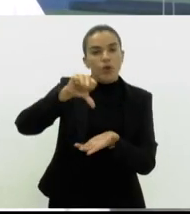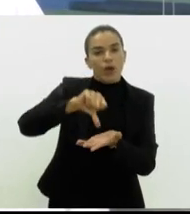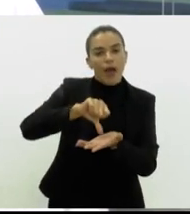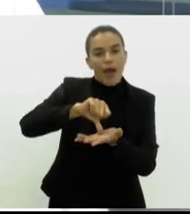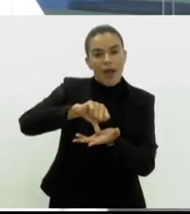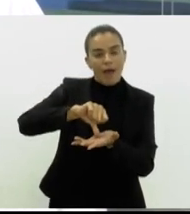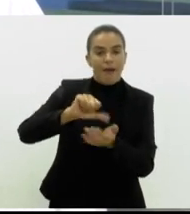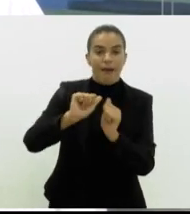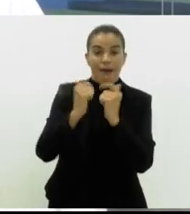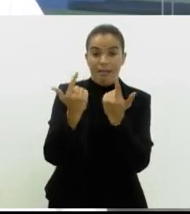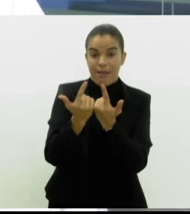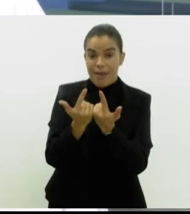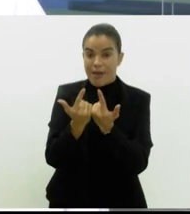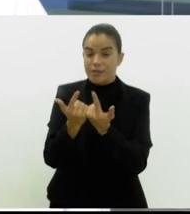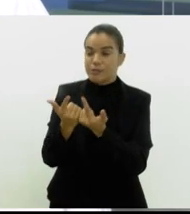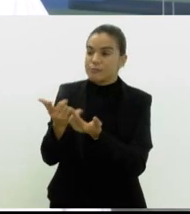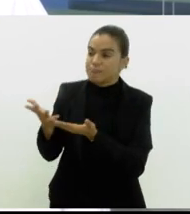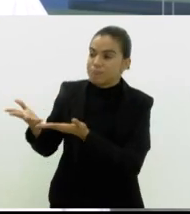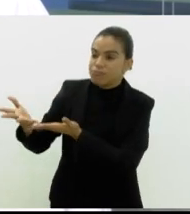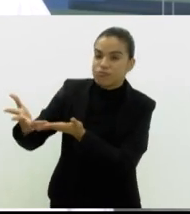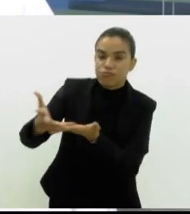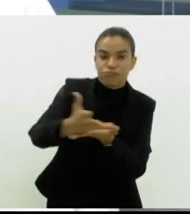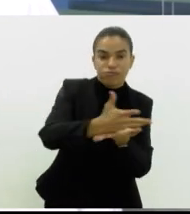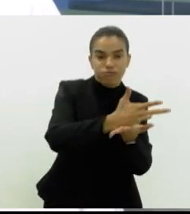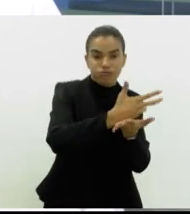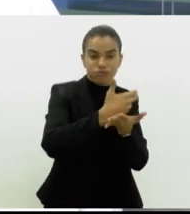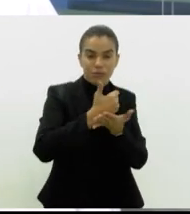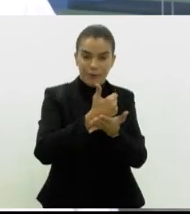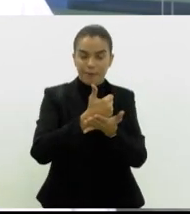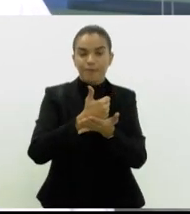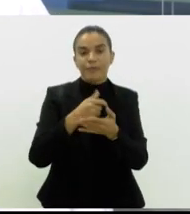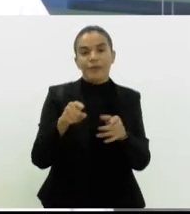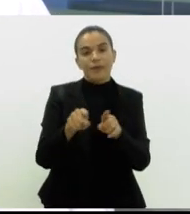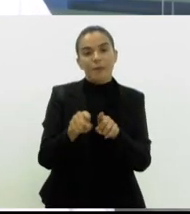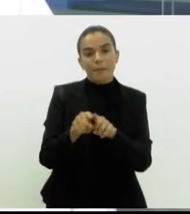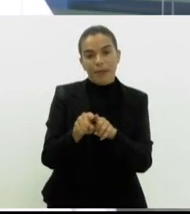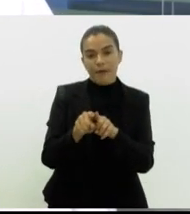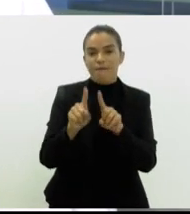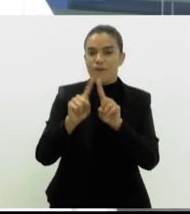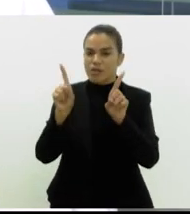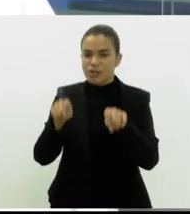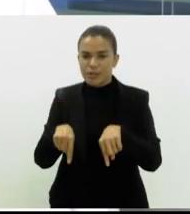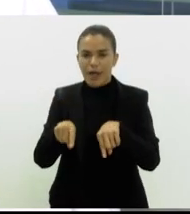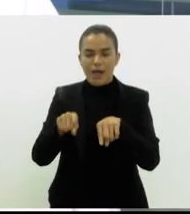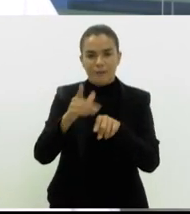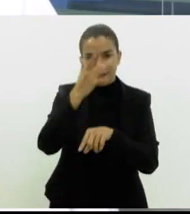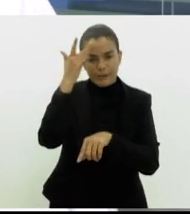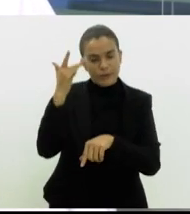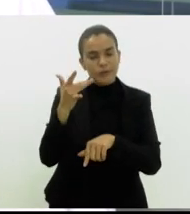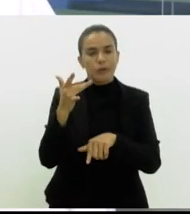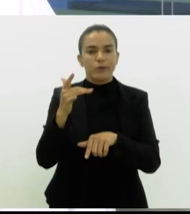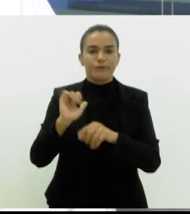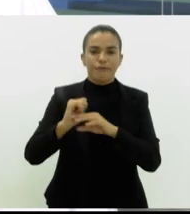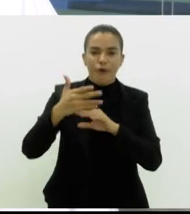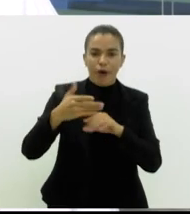a gente ter a população como referência, mas também o nosso público interno e praticar nesse momento